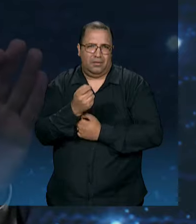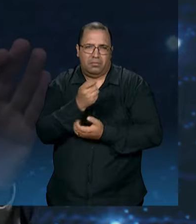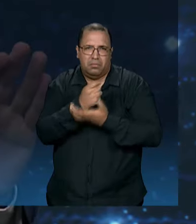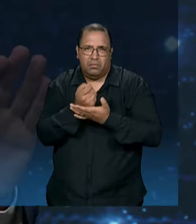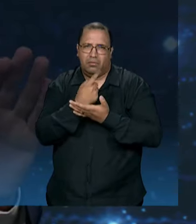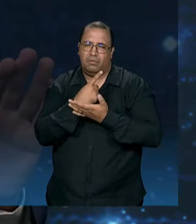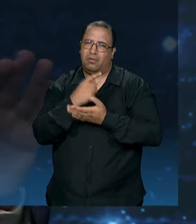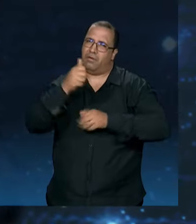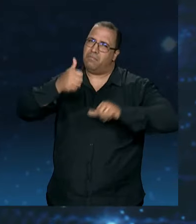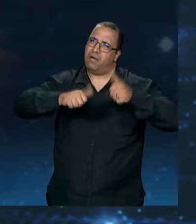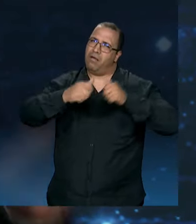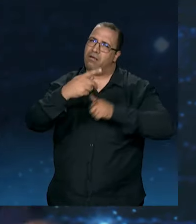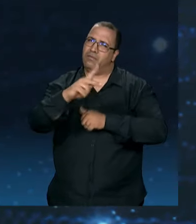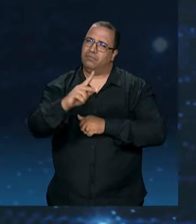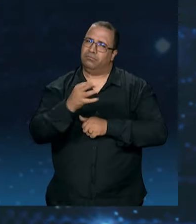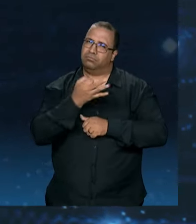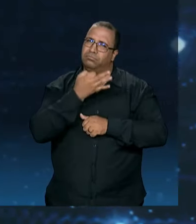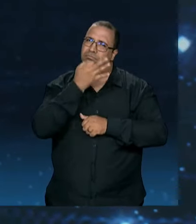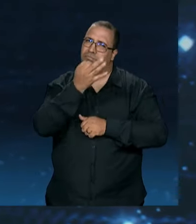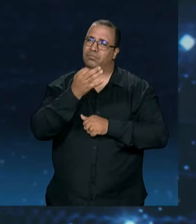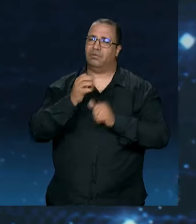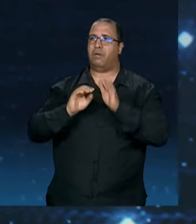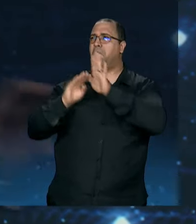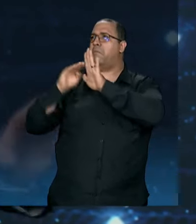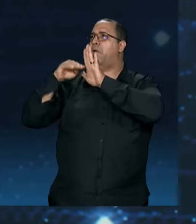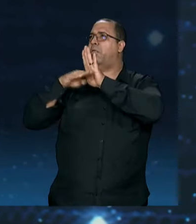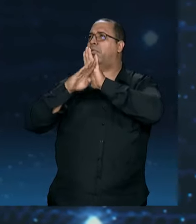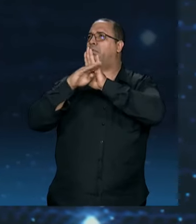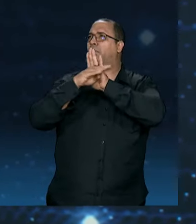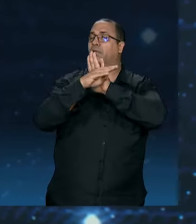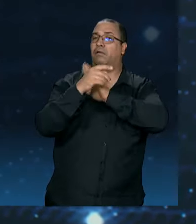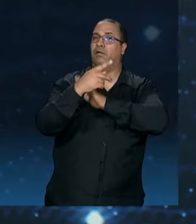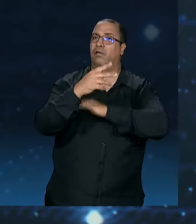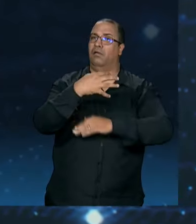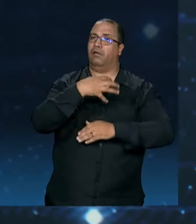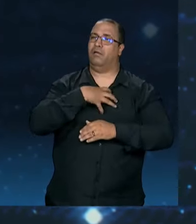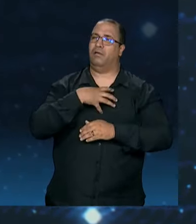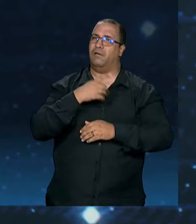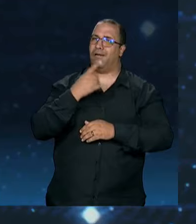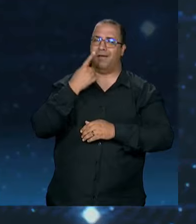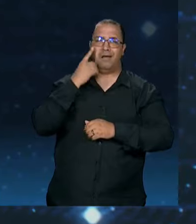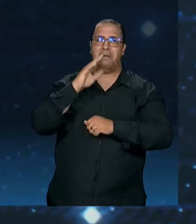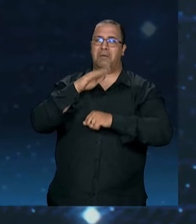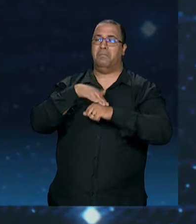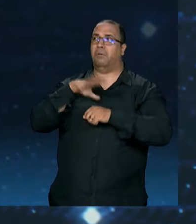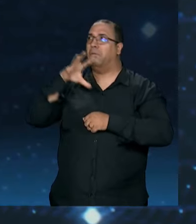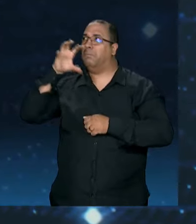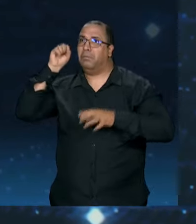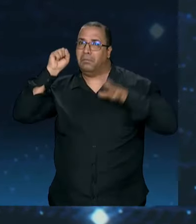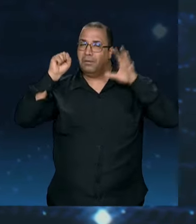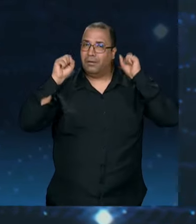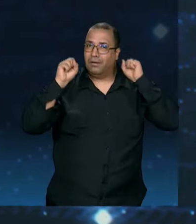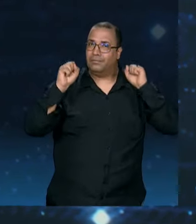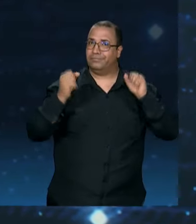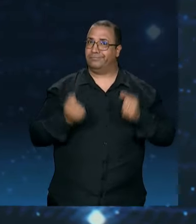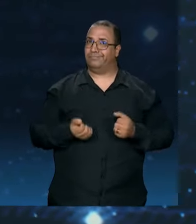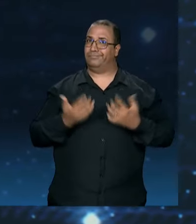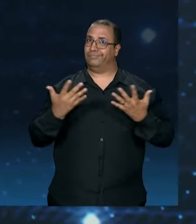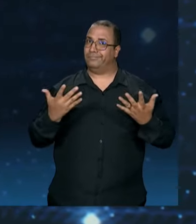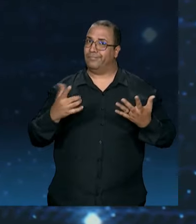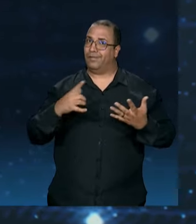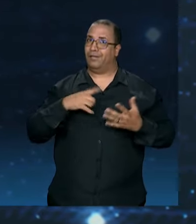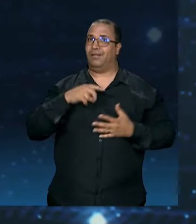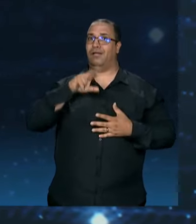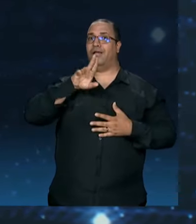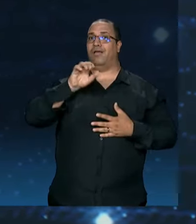deixo você julgar. Eu não vou aqui nem trazer os dados, as questões, os casos, você julga. O que eu mais ouço na cidade é que tem